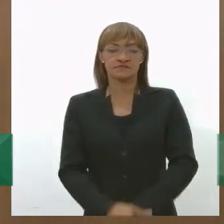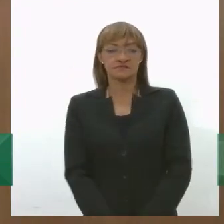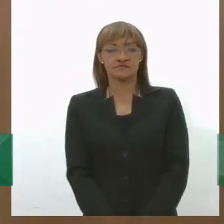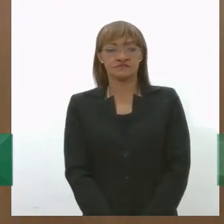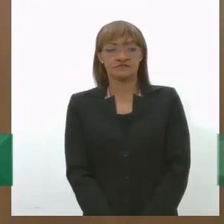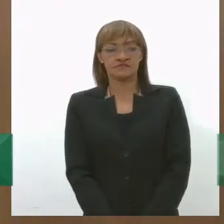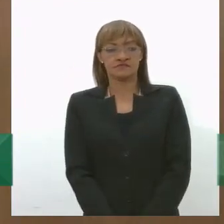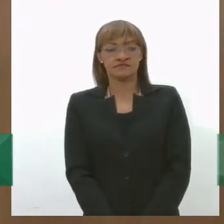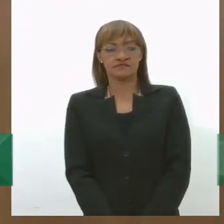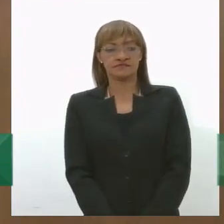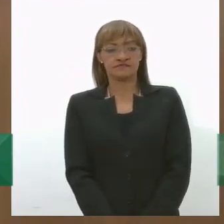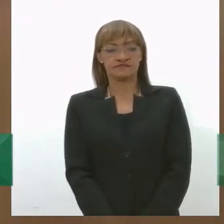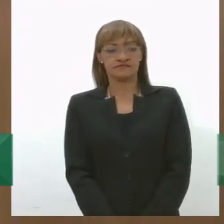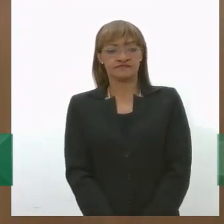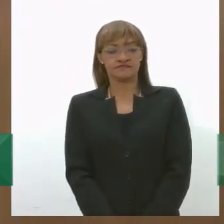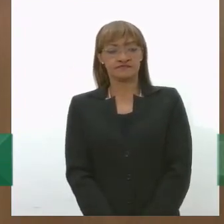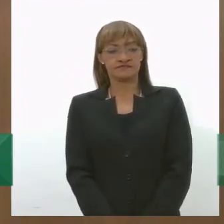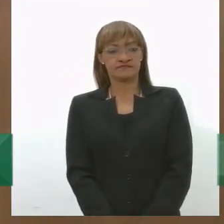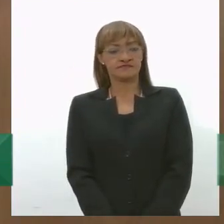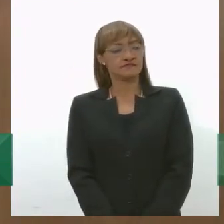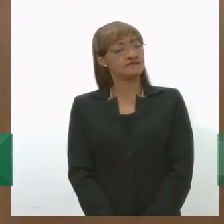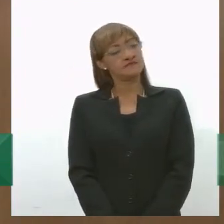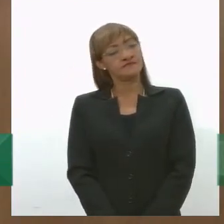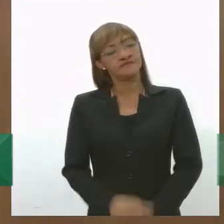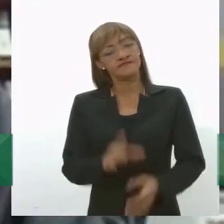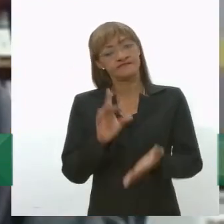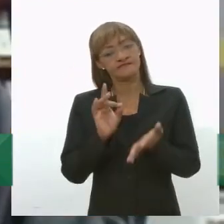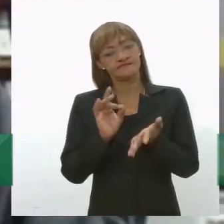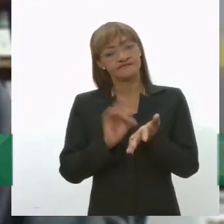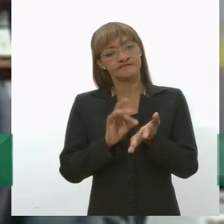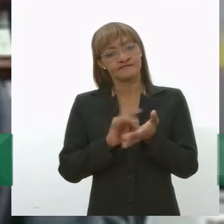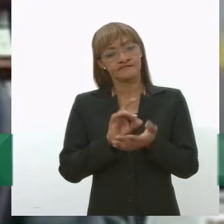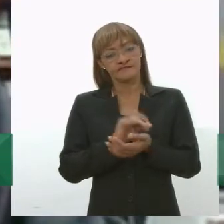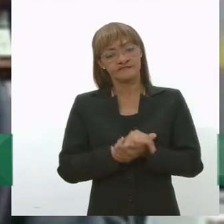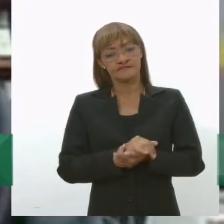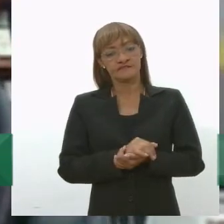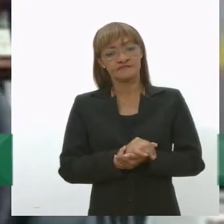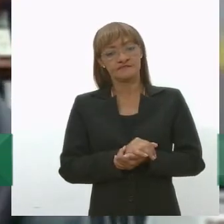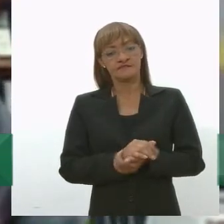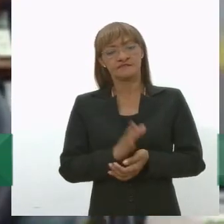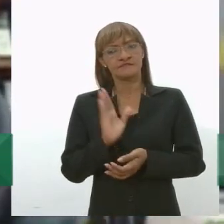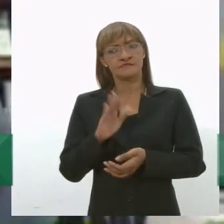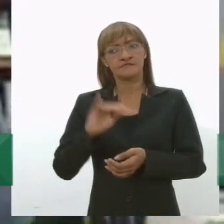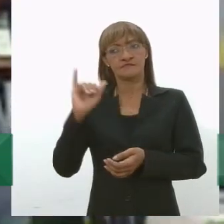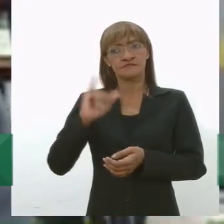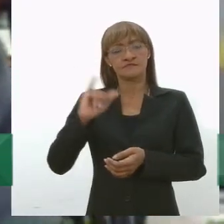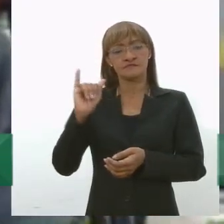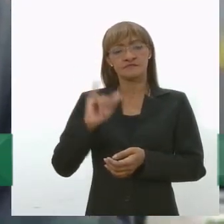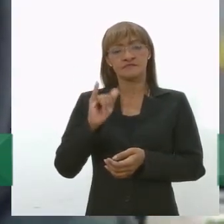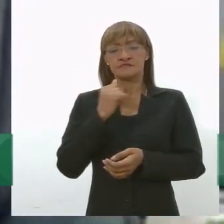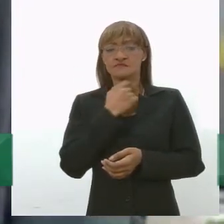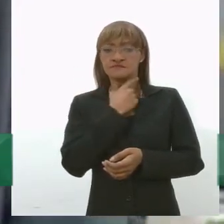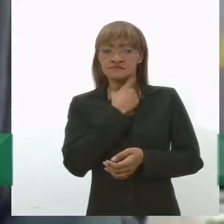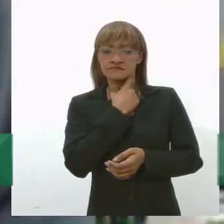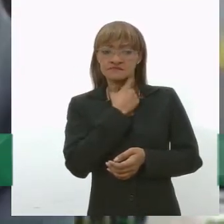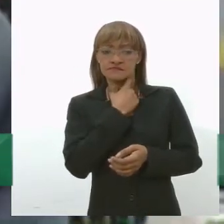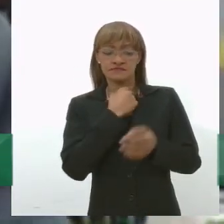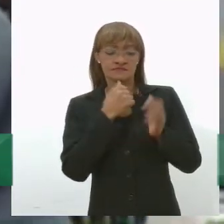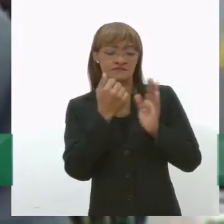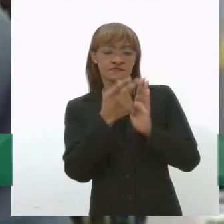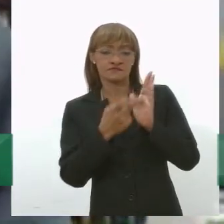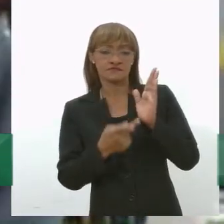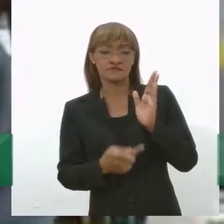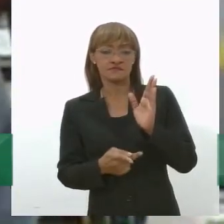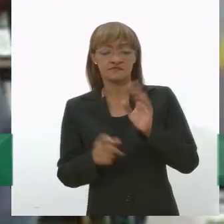É, na realidade, a Política Nacional ela é bem inovadora, bem interessante, esse projeto de lei